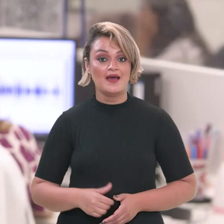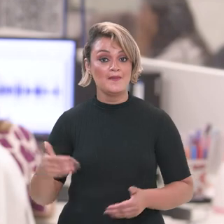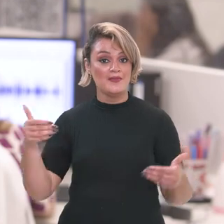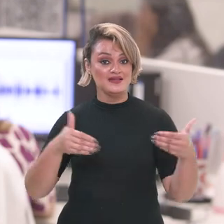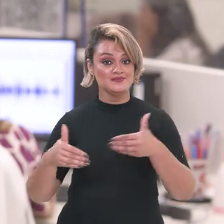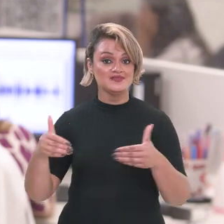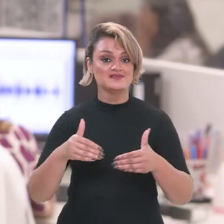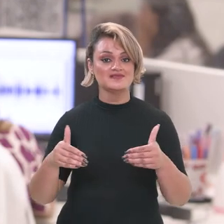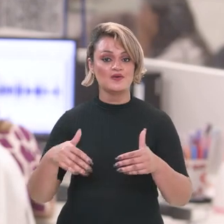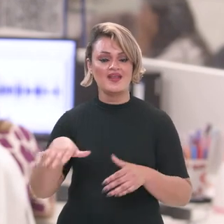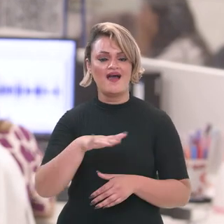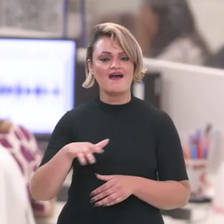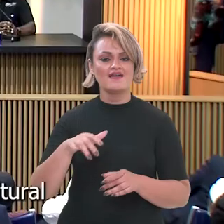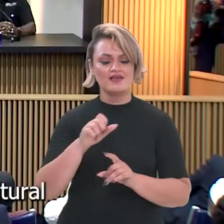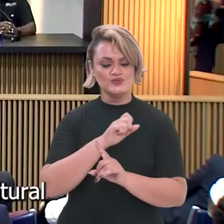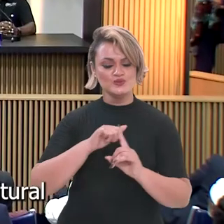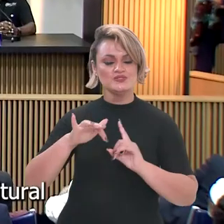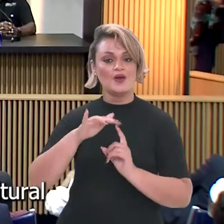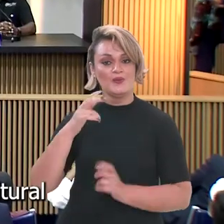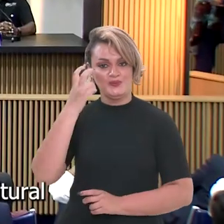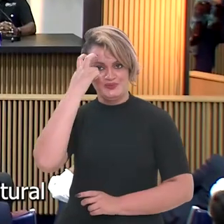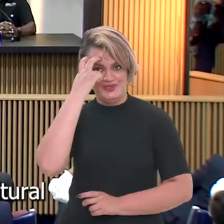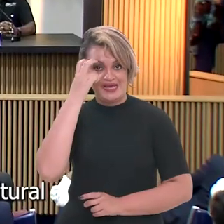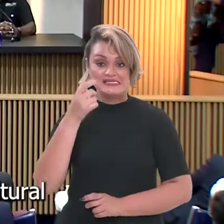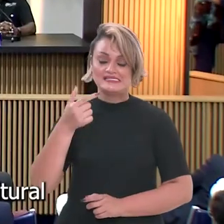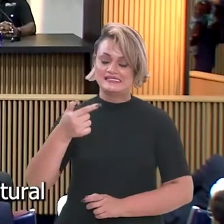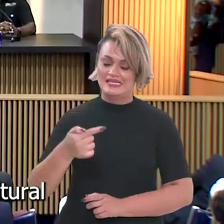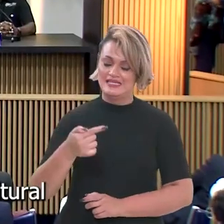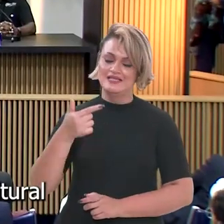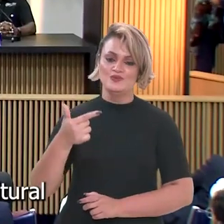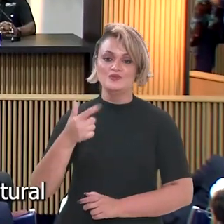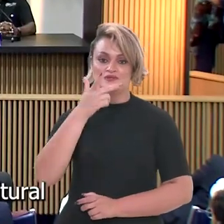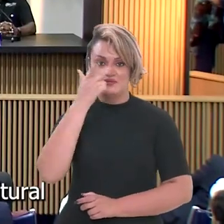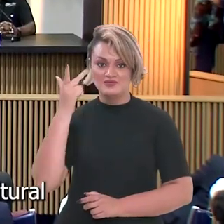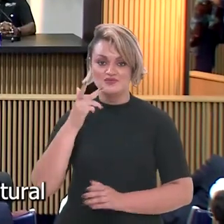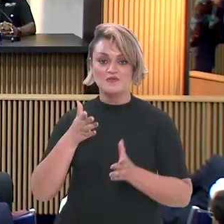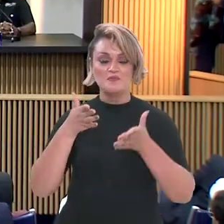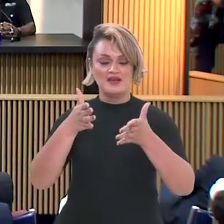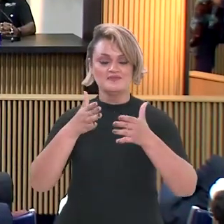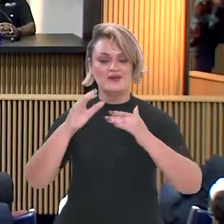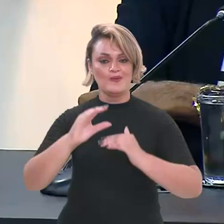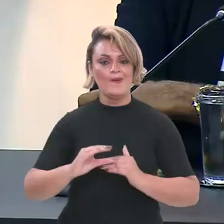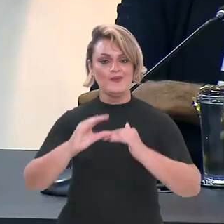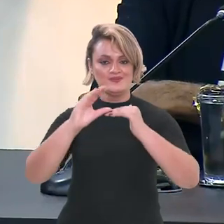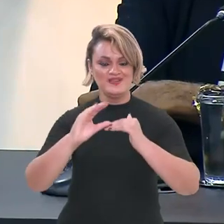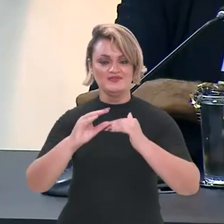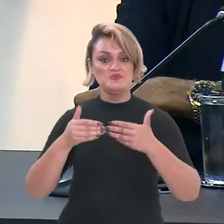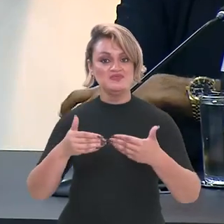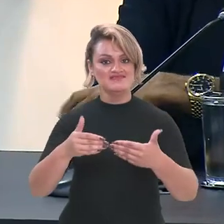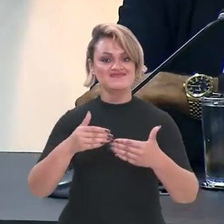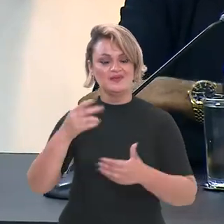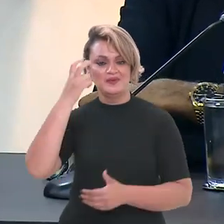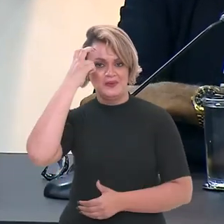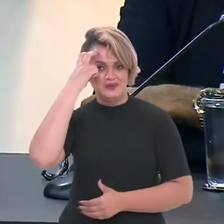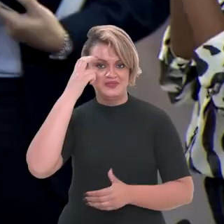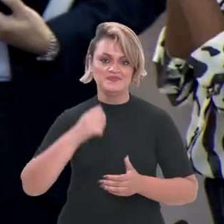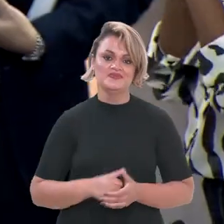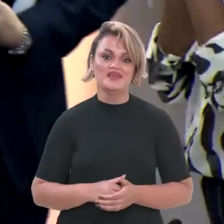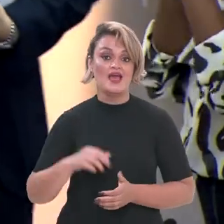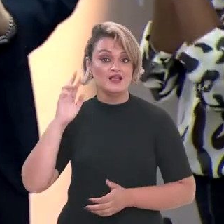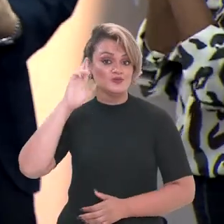Participação e controle social. 72 membros do Conselho Nacional de Política Cultural tomaram posse nesta segunda-feira.